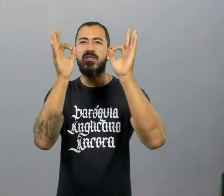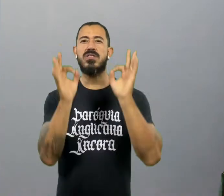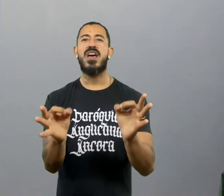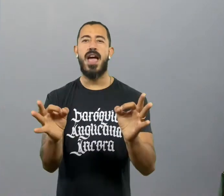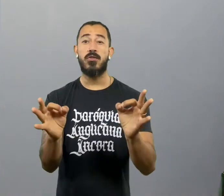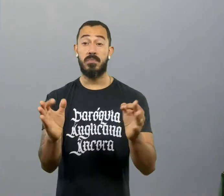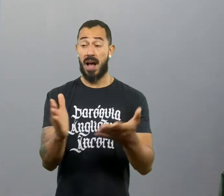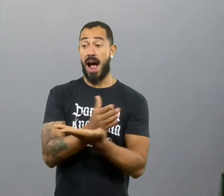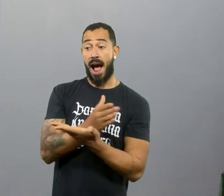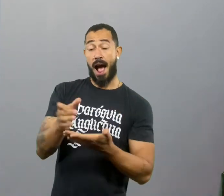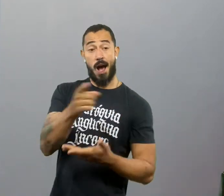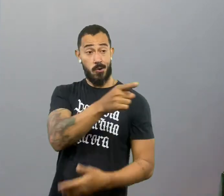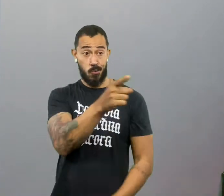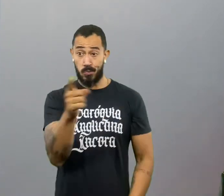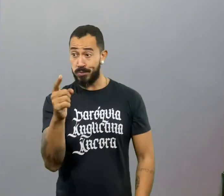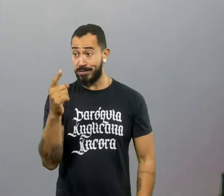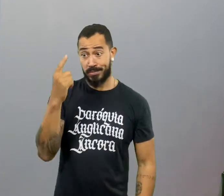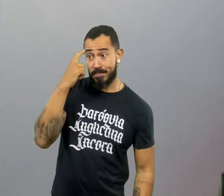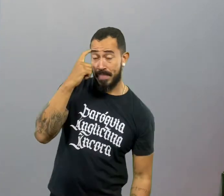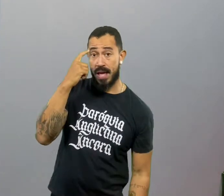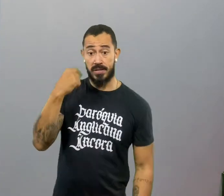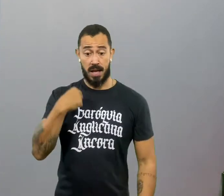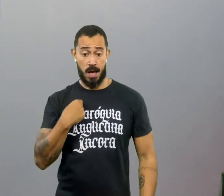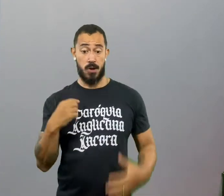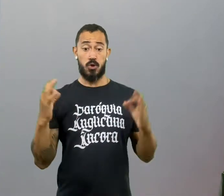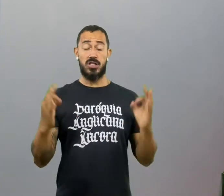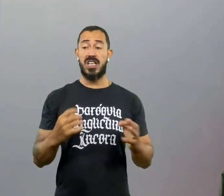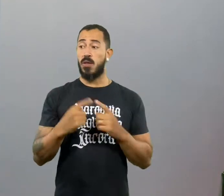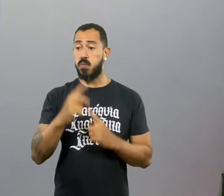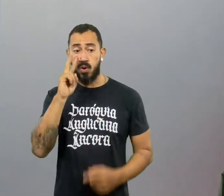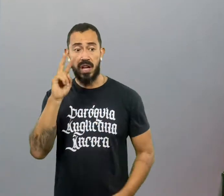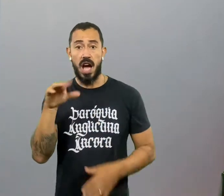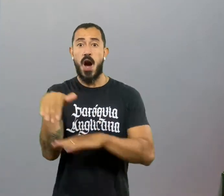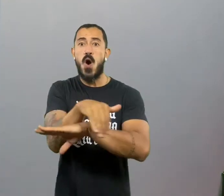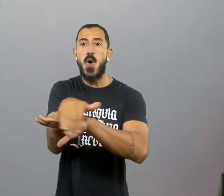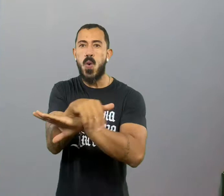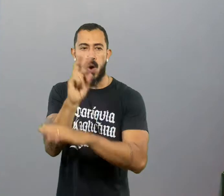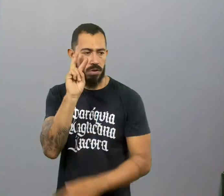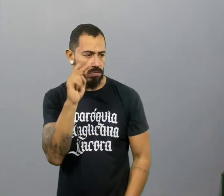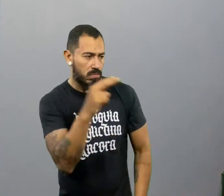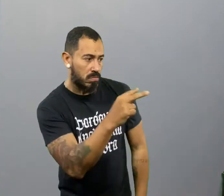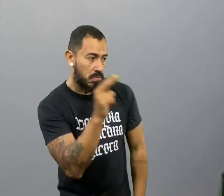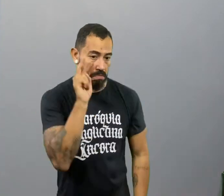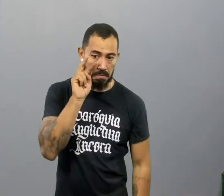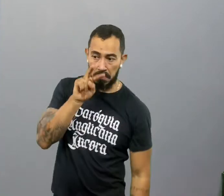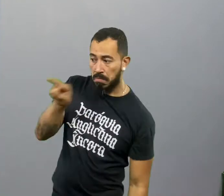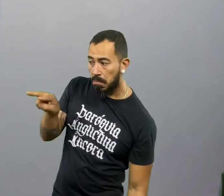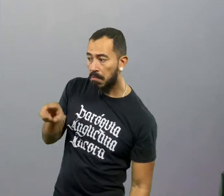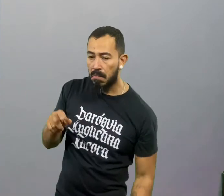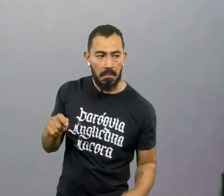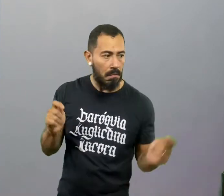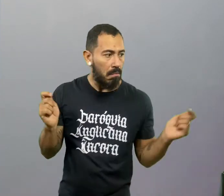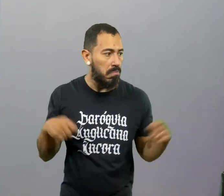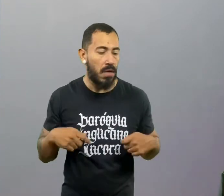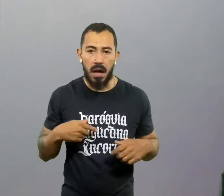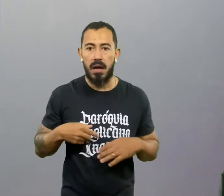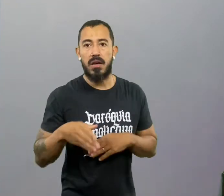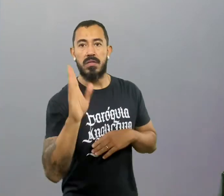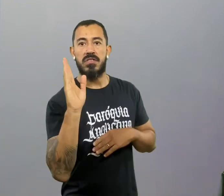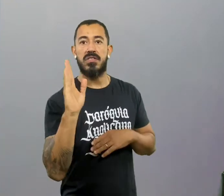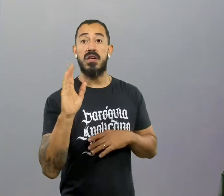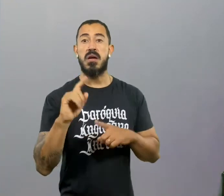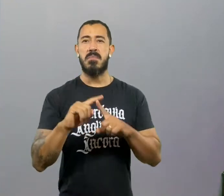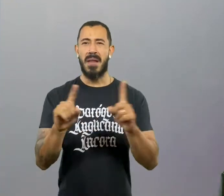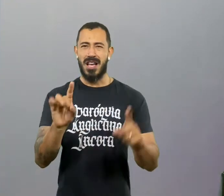Muita gente se julga prudente porque ao atravessar a rua ele olha para os lados, mas ser